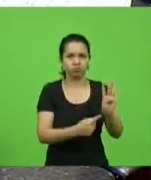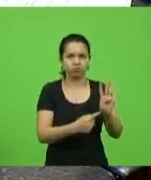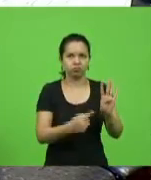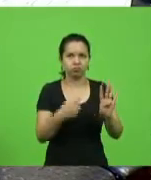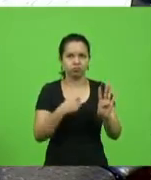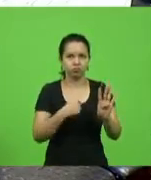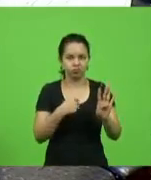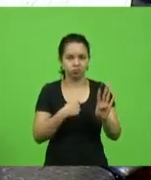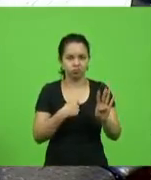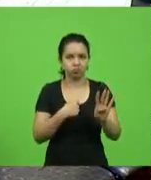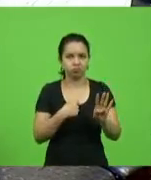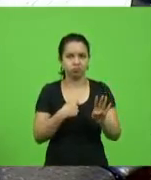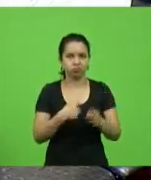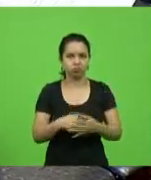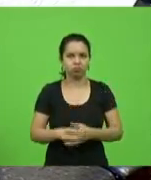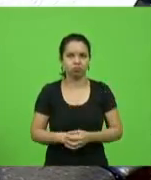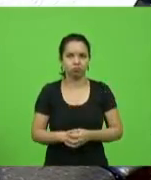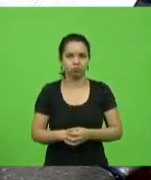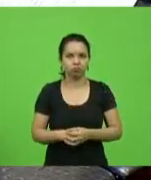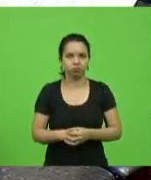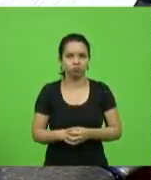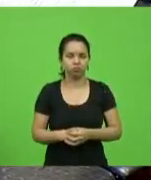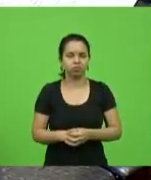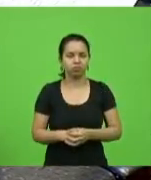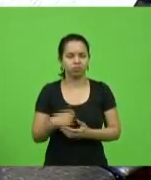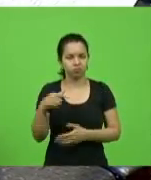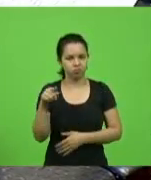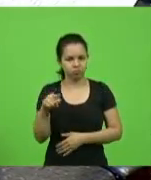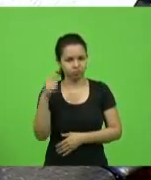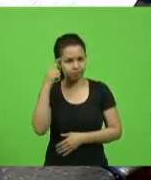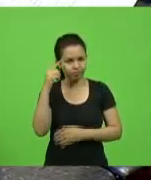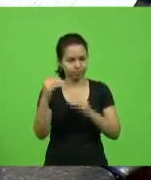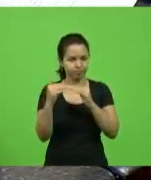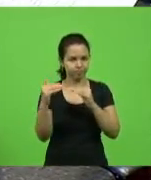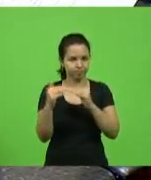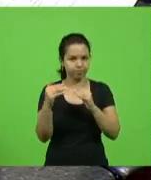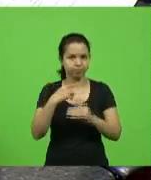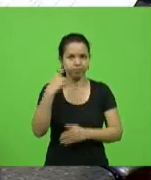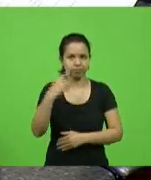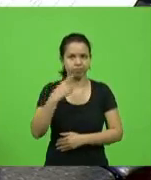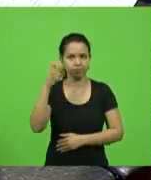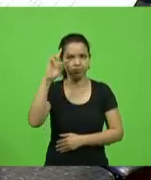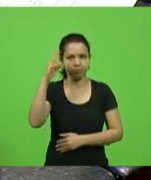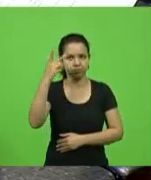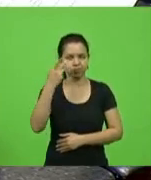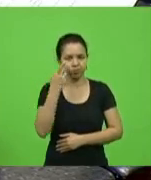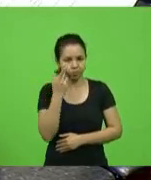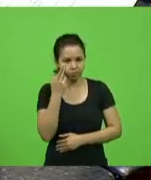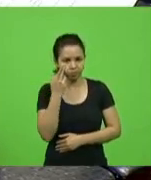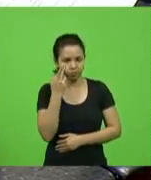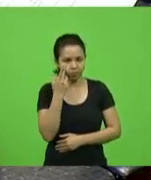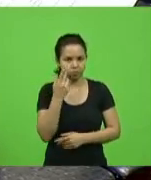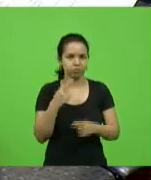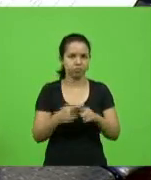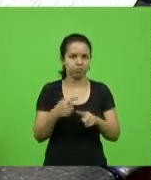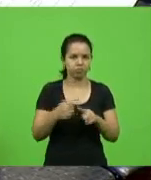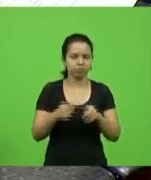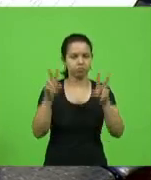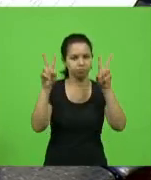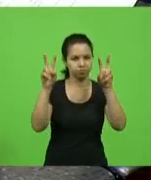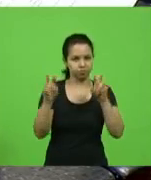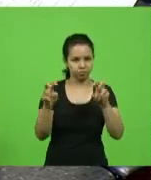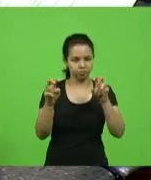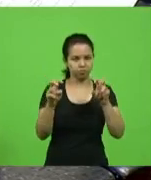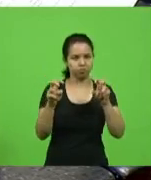acompanho integralmente a posição do deputado Milton Obos, em razão da matéria ser, vir ao